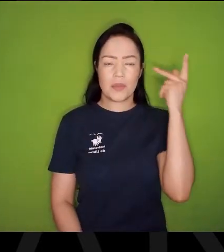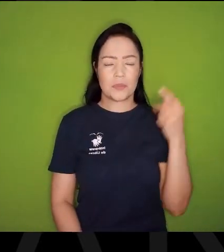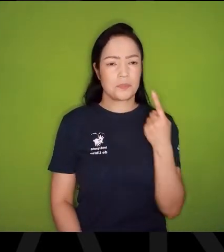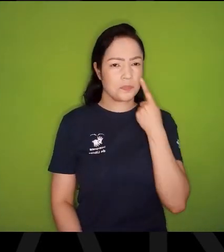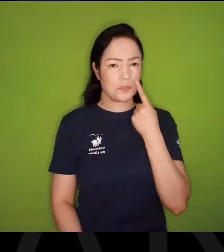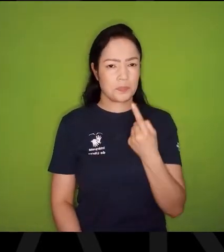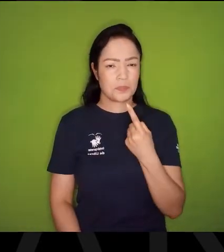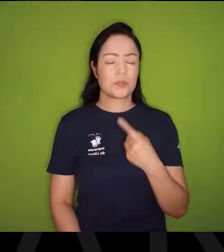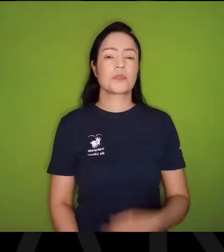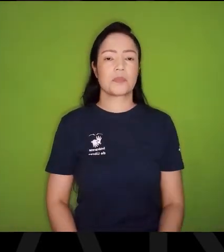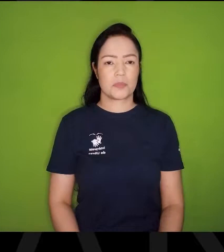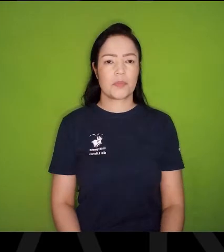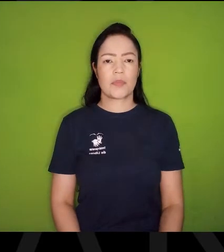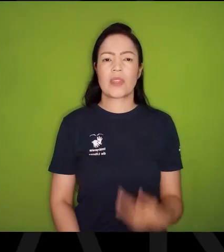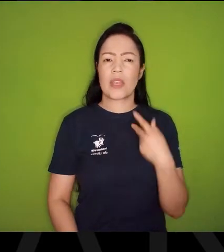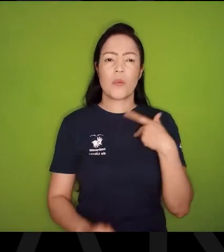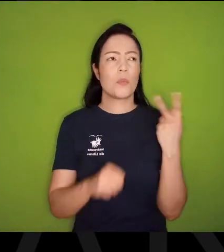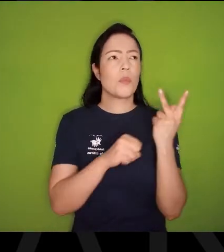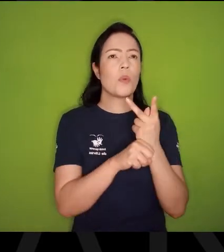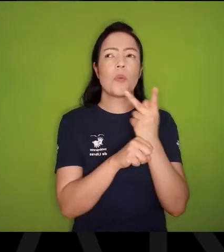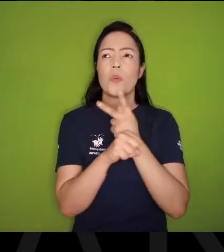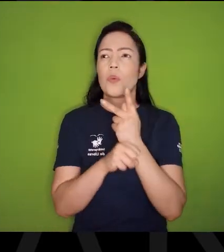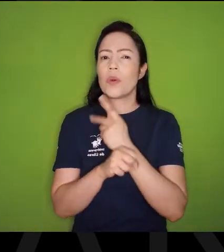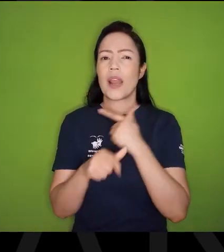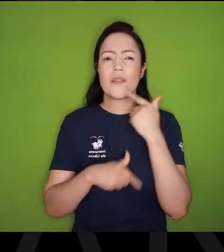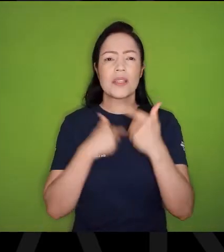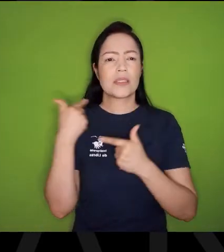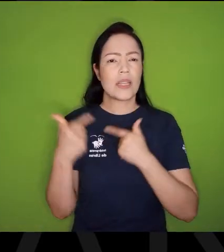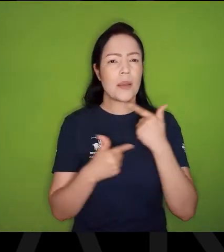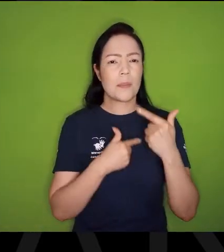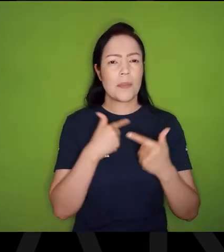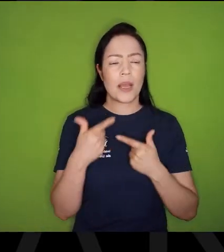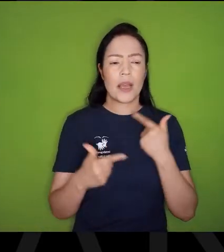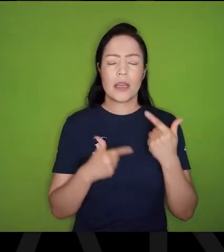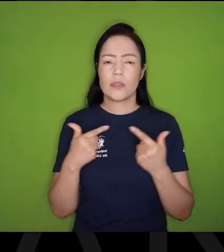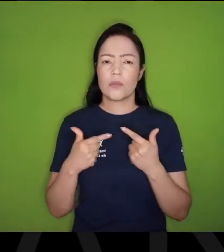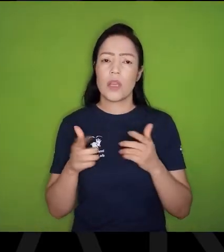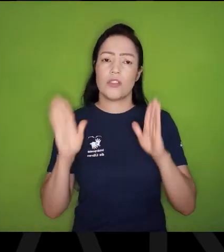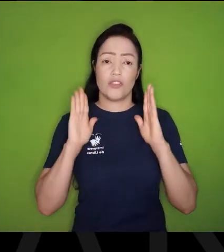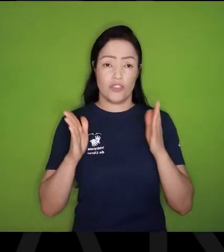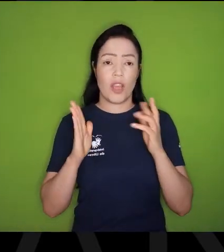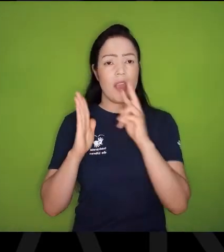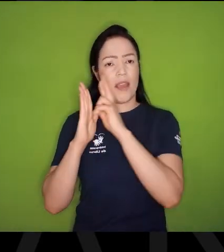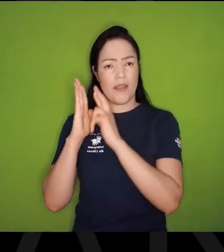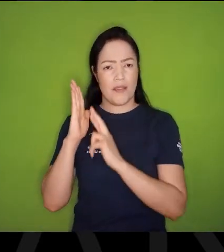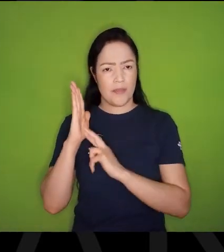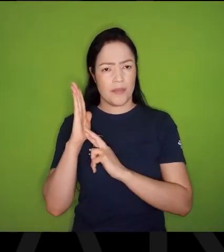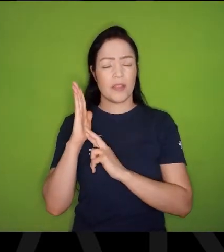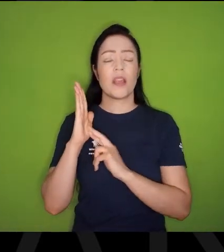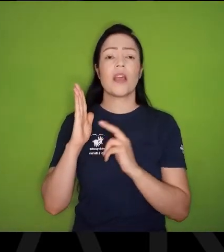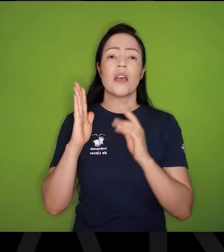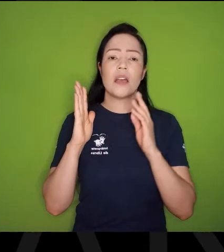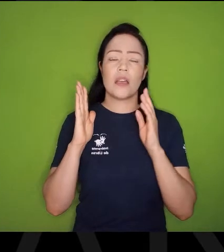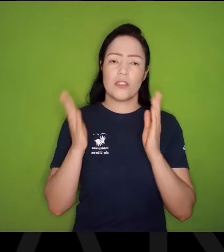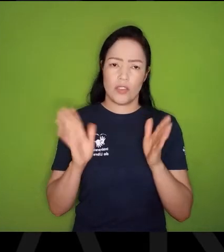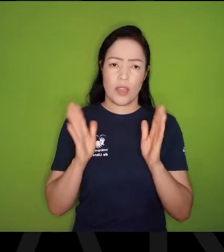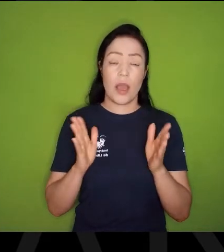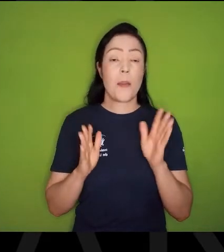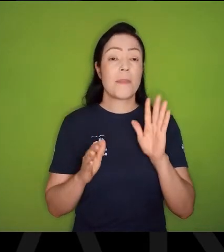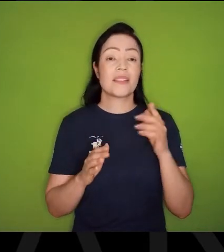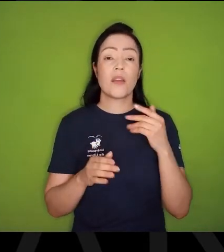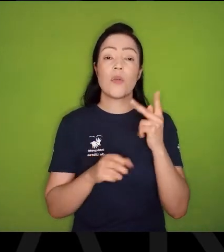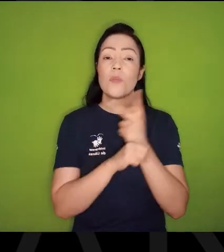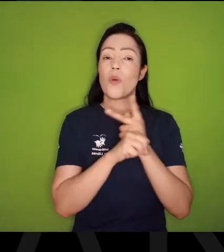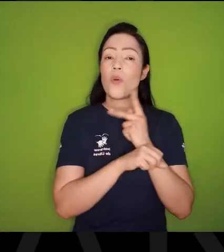louca, Quando eu cheguei em São Paulo, Eu só procurava trabalho, Eu já trabalhava como revisor, Eu só procurava trabalho na Avenida